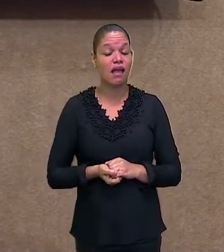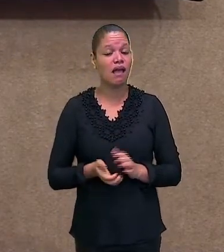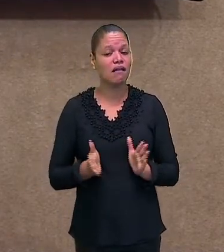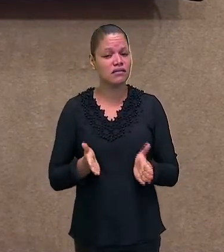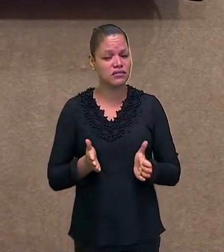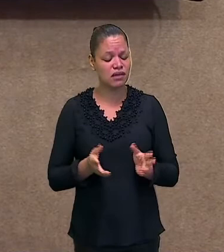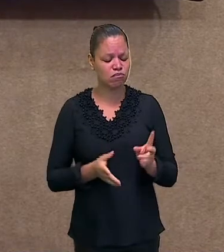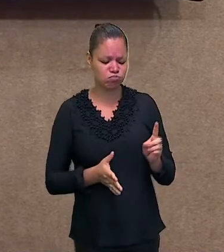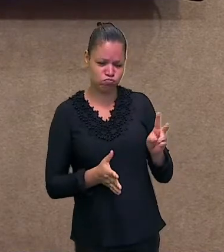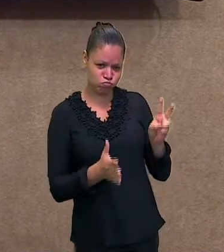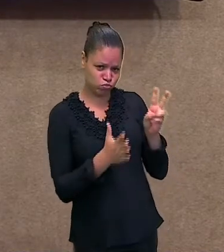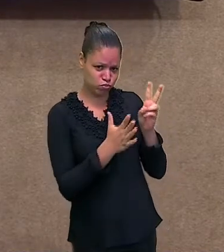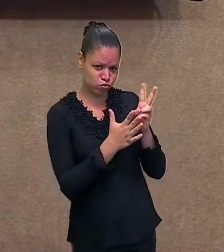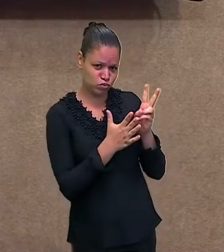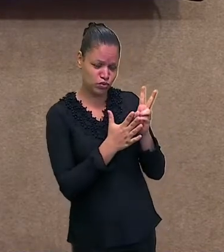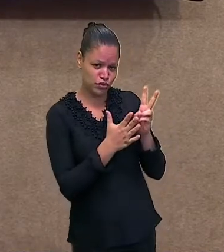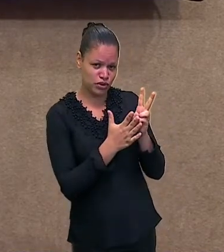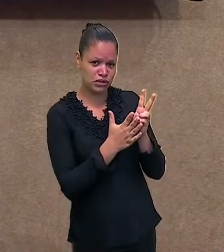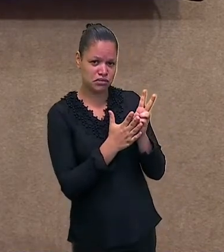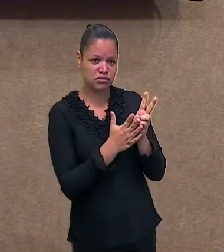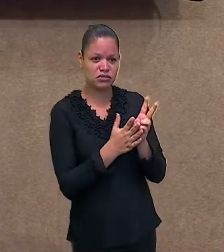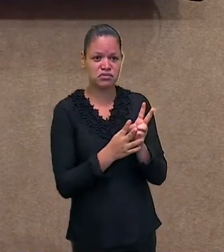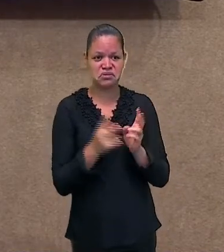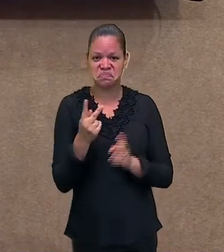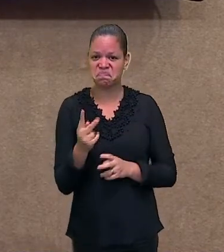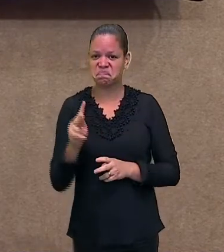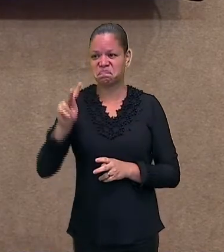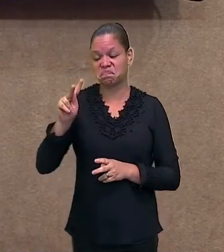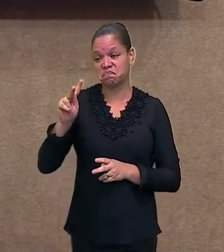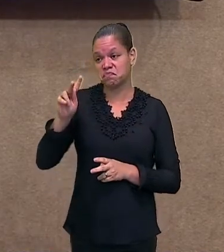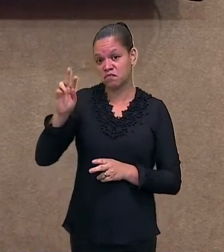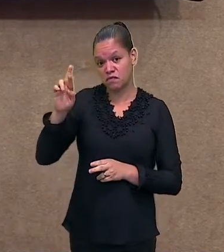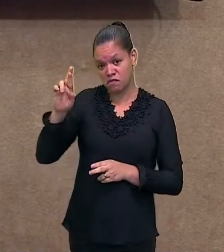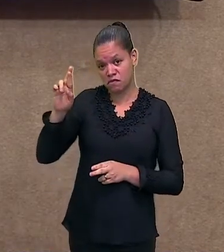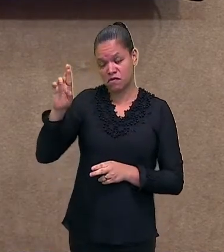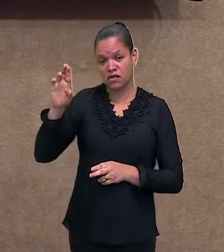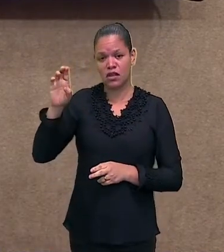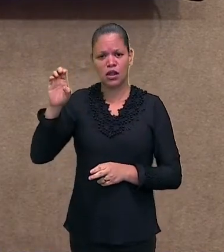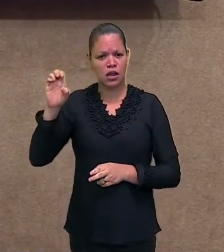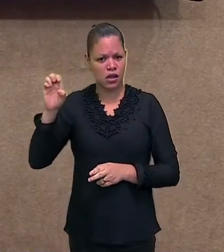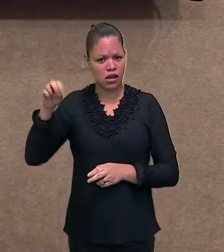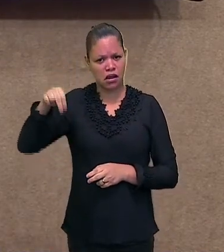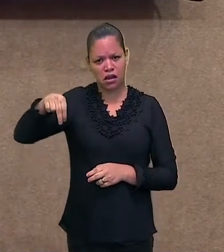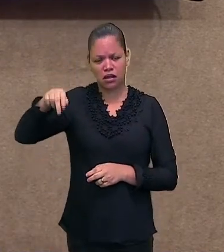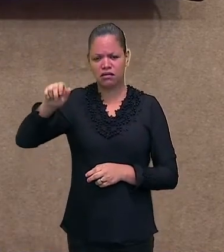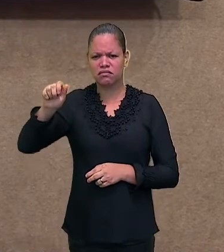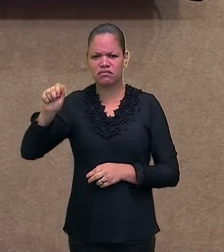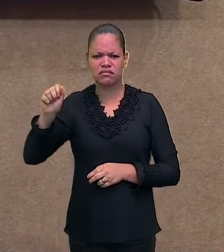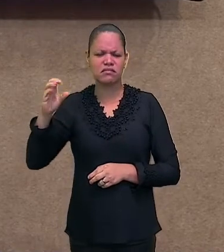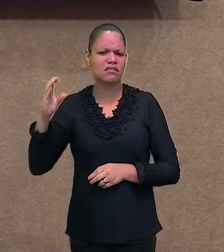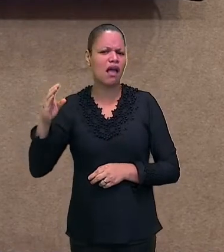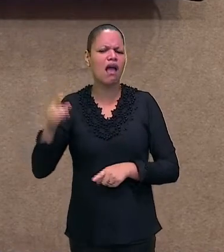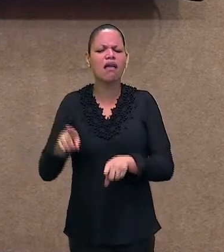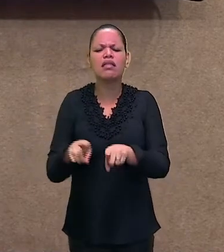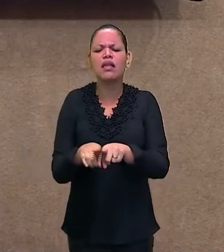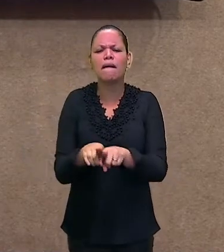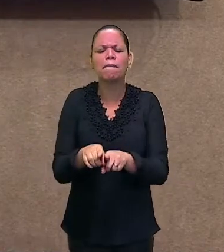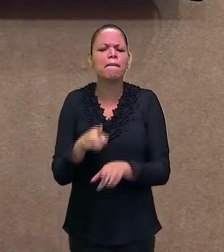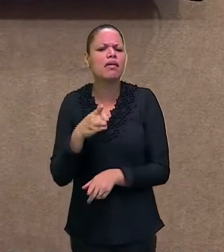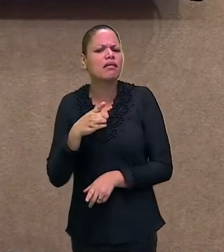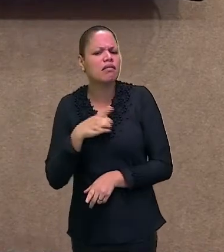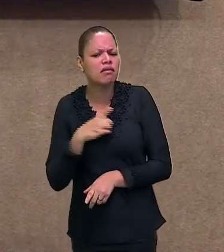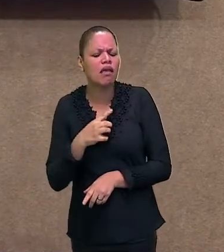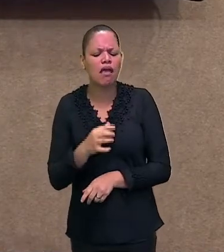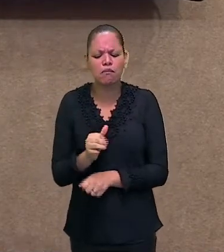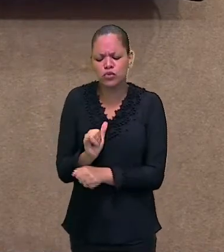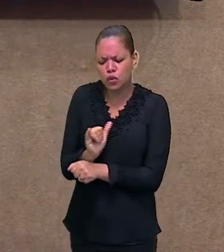krenak, tem muita matéria também para vocês assistirem, muito vídeo no YouTube